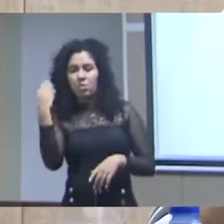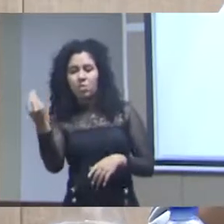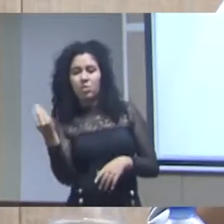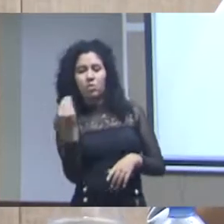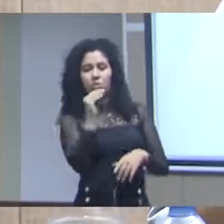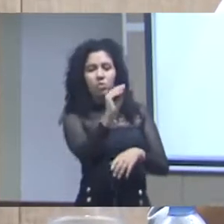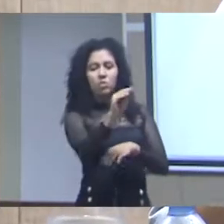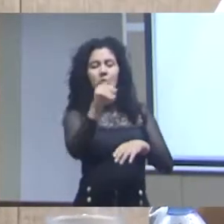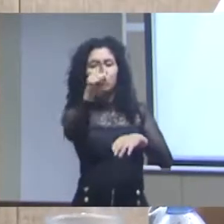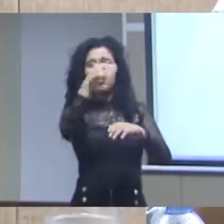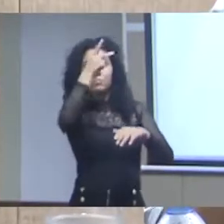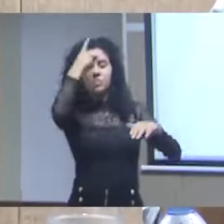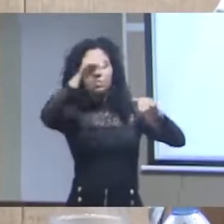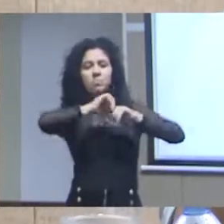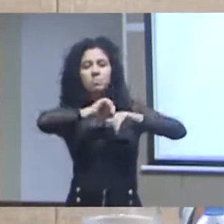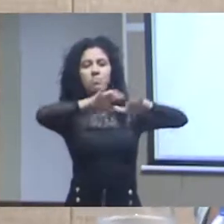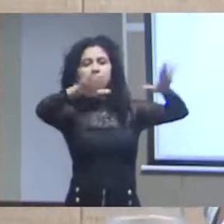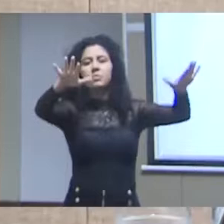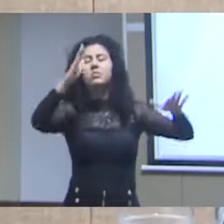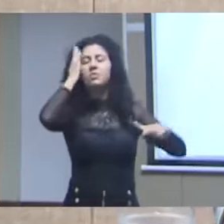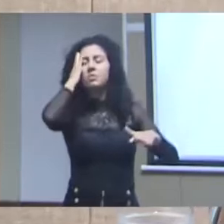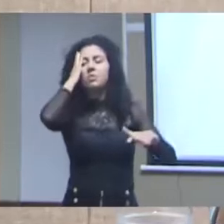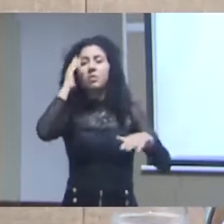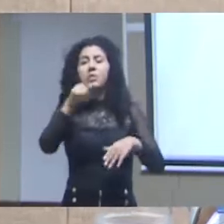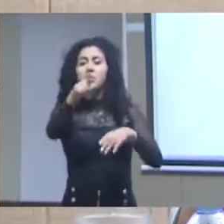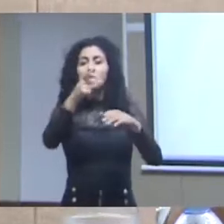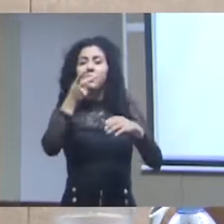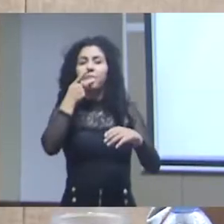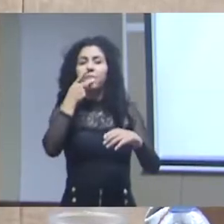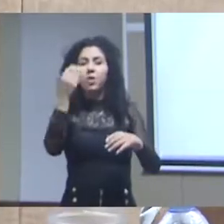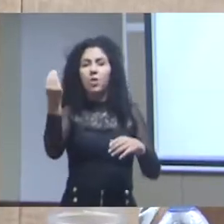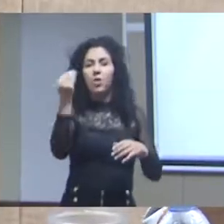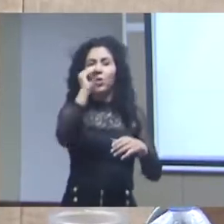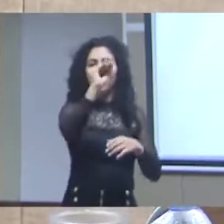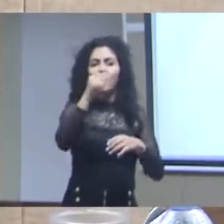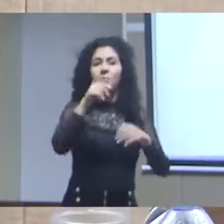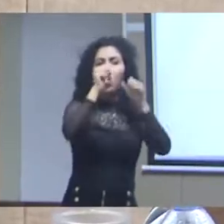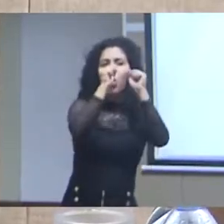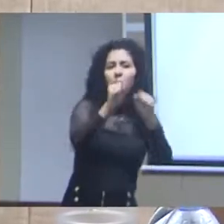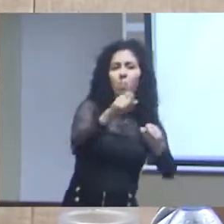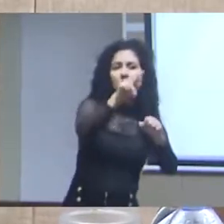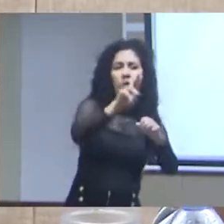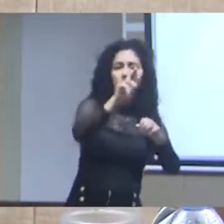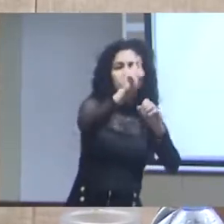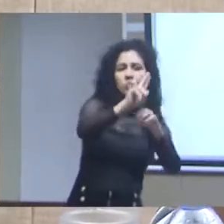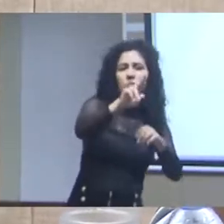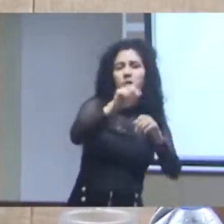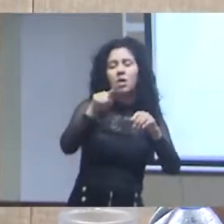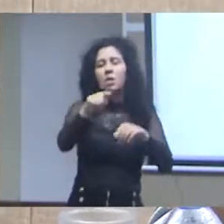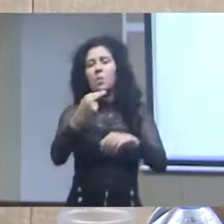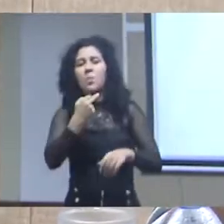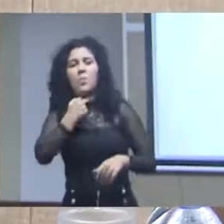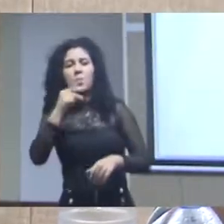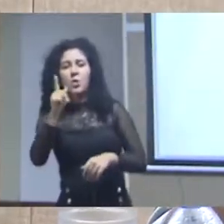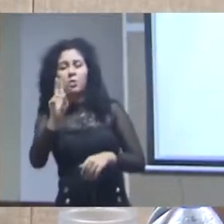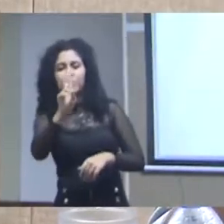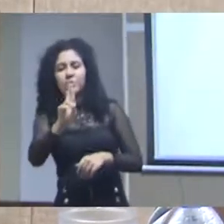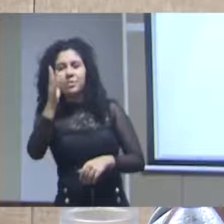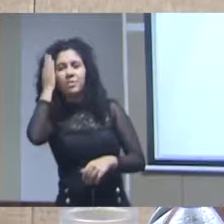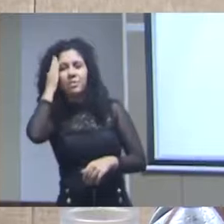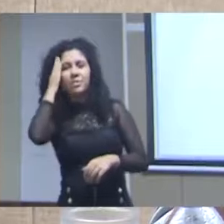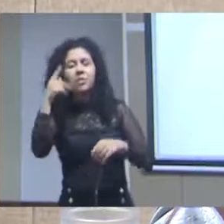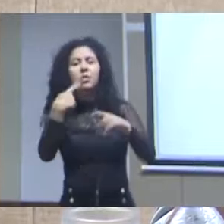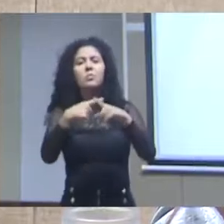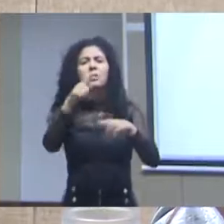questão da nossa cultura mesmo do medo de sempre pensar o mal então tem dois exemplos que são legais que um era a área de proteção ambiental lá em